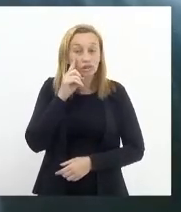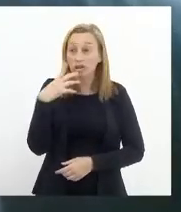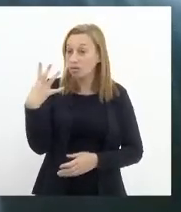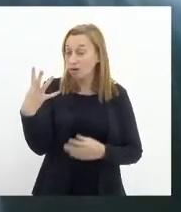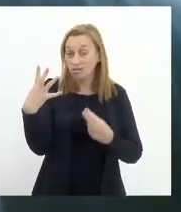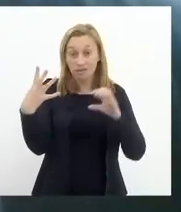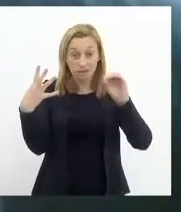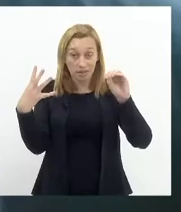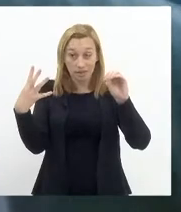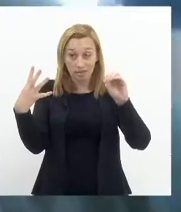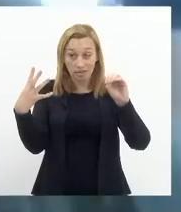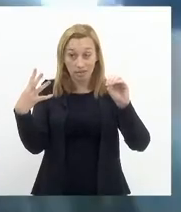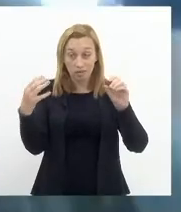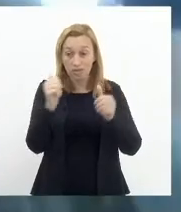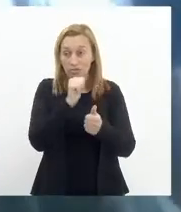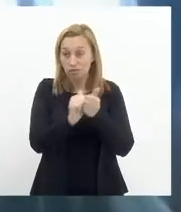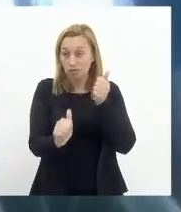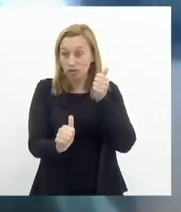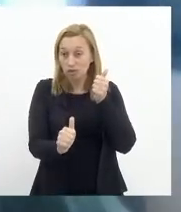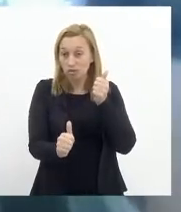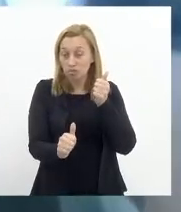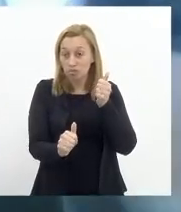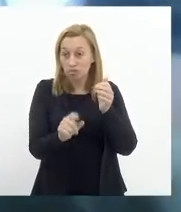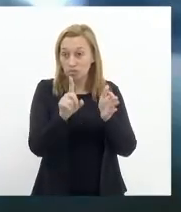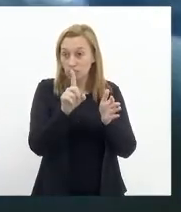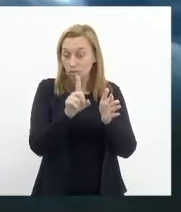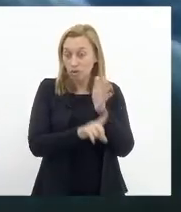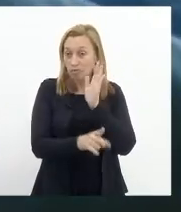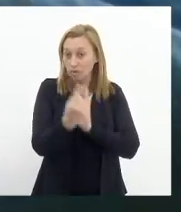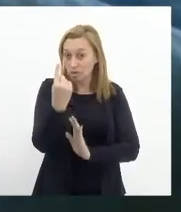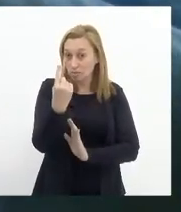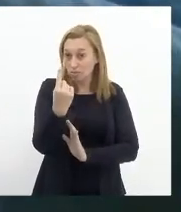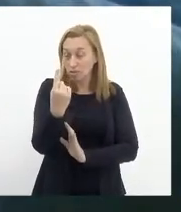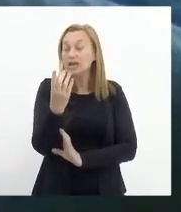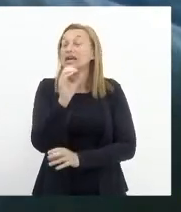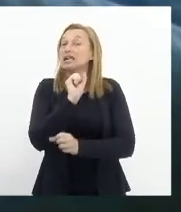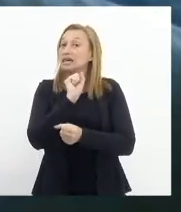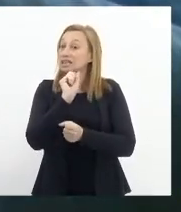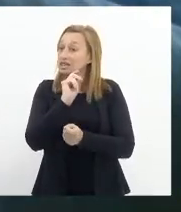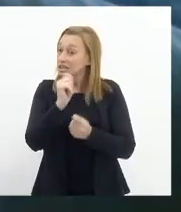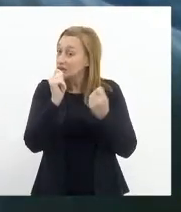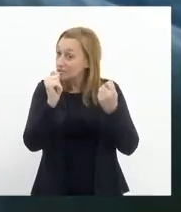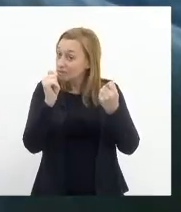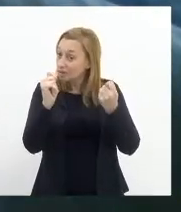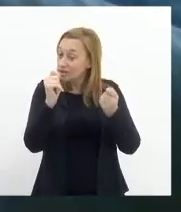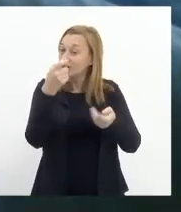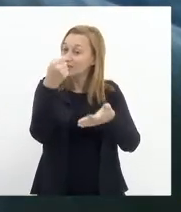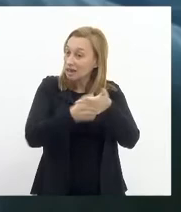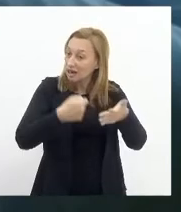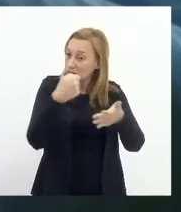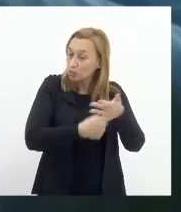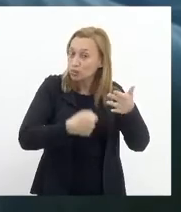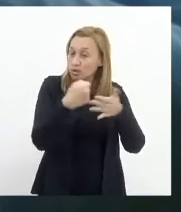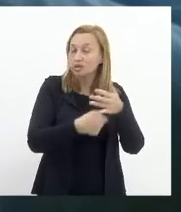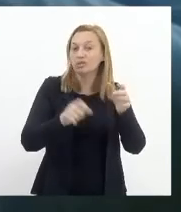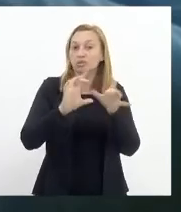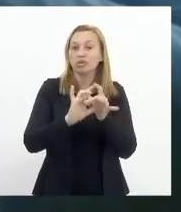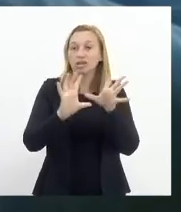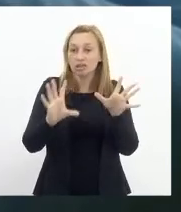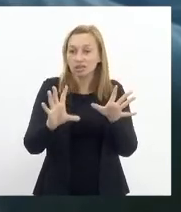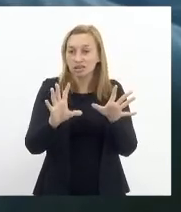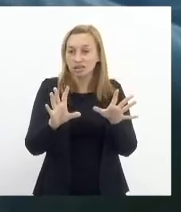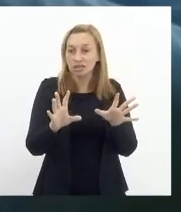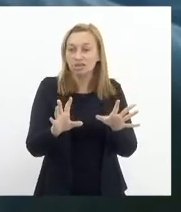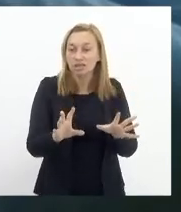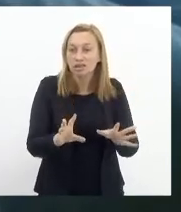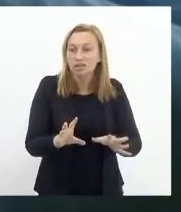0 com um jogador a menos e espero que na luta pela democracia e contra